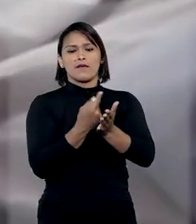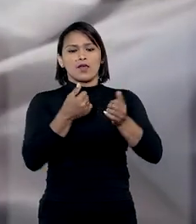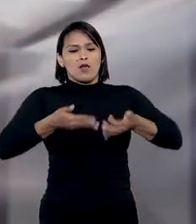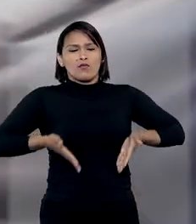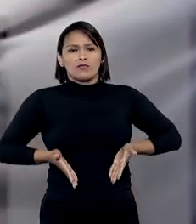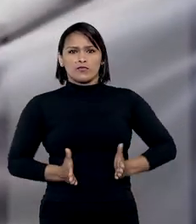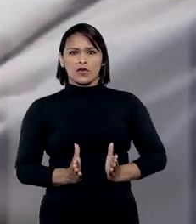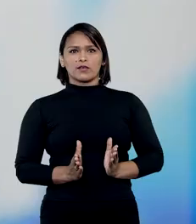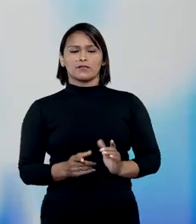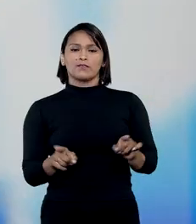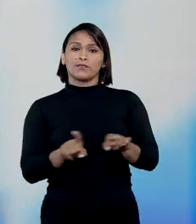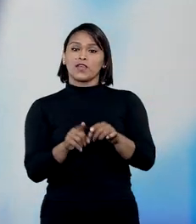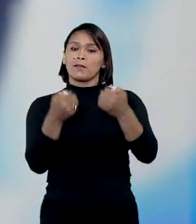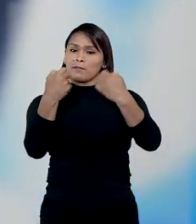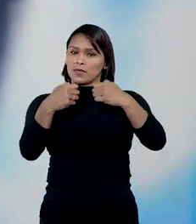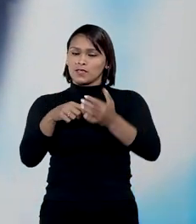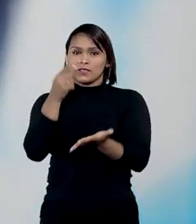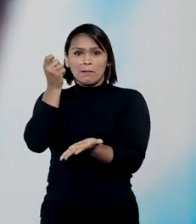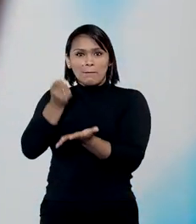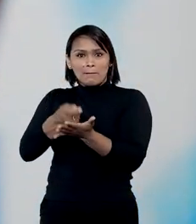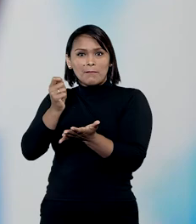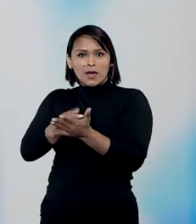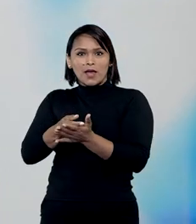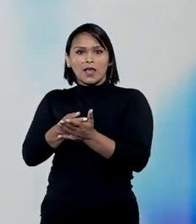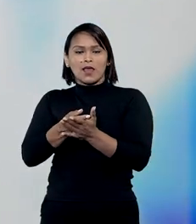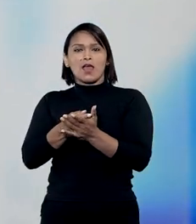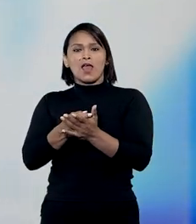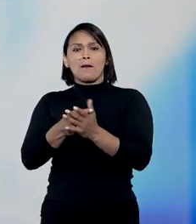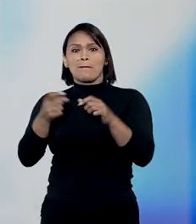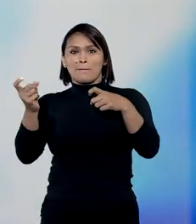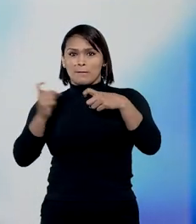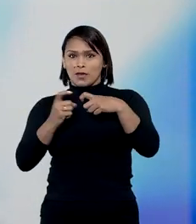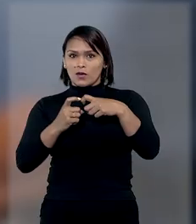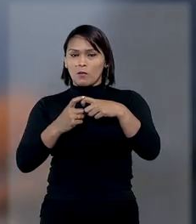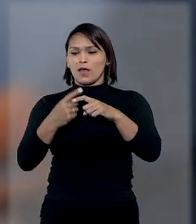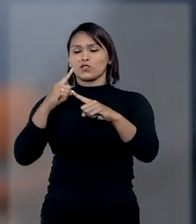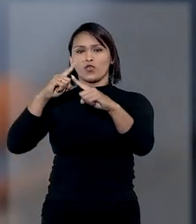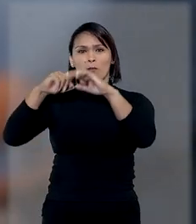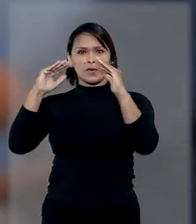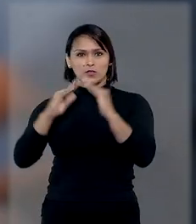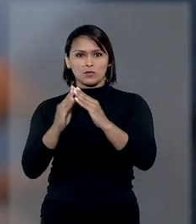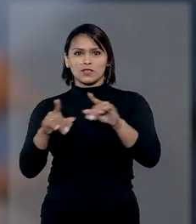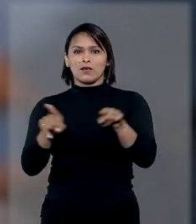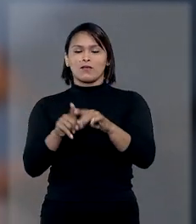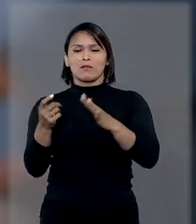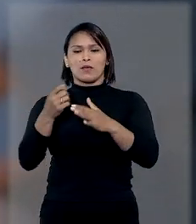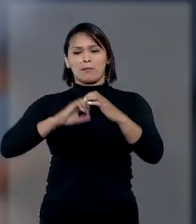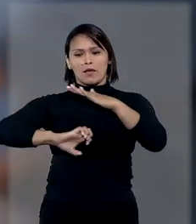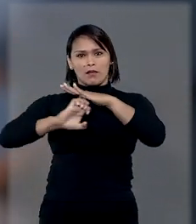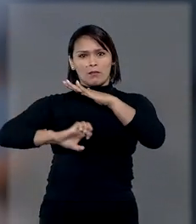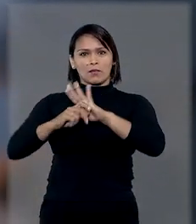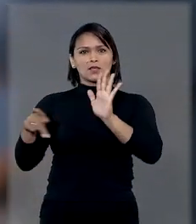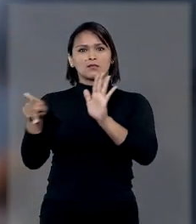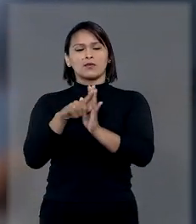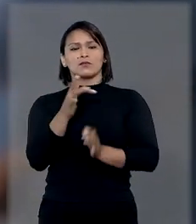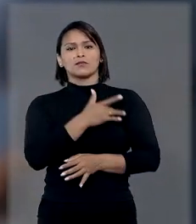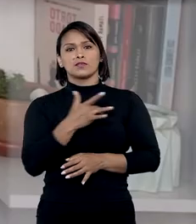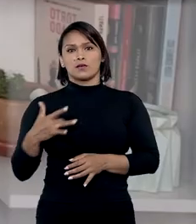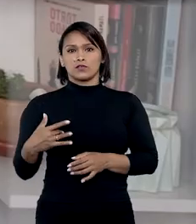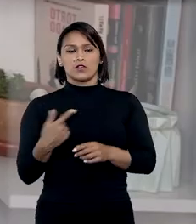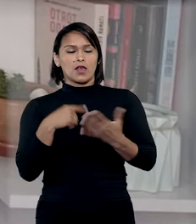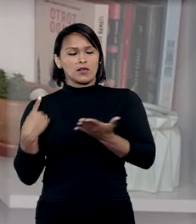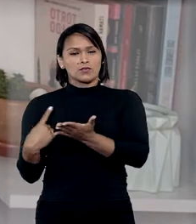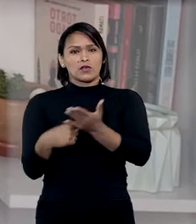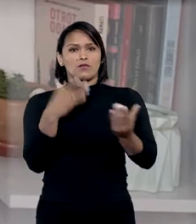pós-parto cesariano e deve ser paga de forma solidária pelo médico, pelo hospital e pela operadora do plano de saúde.